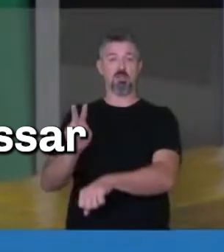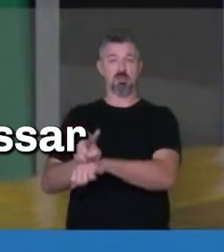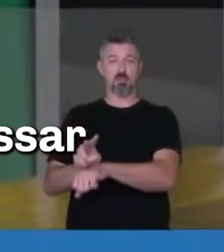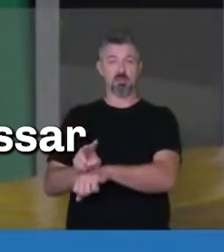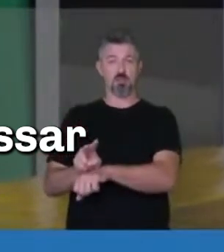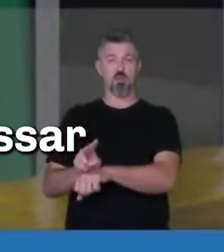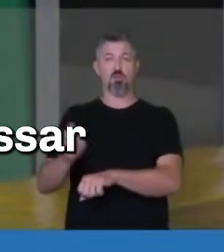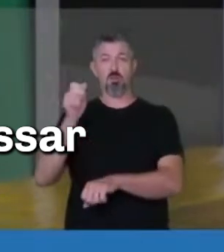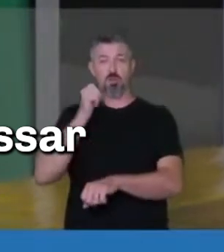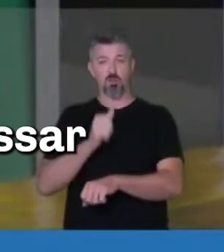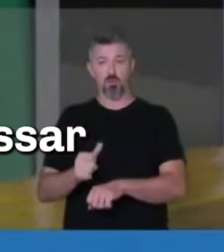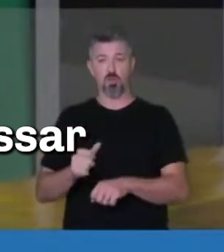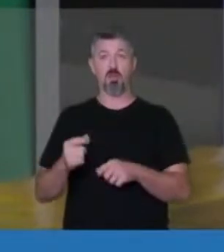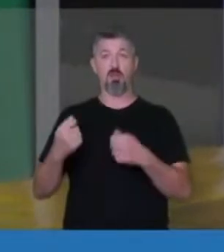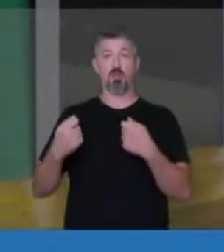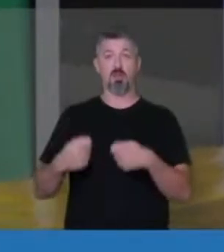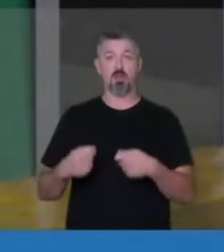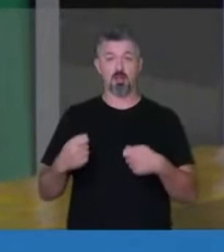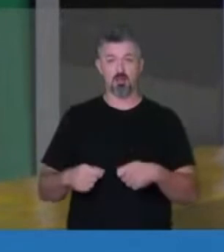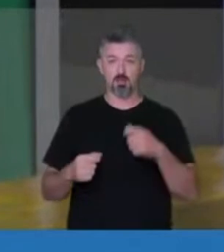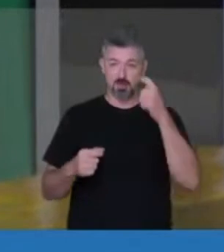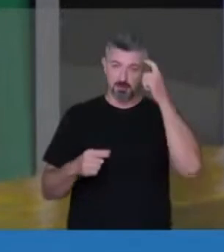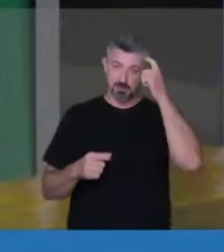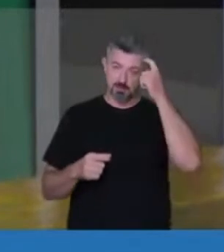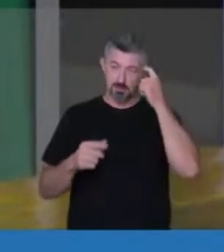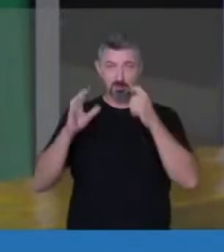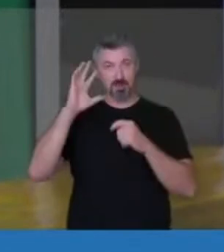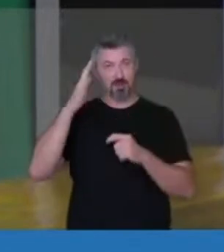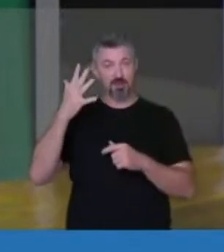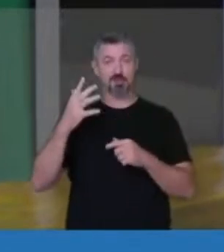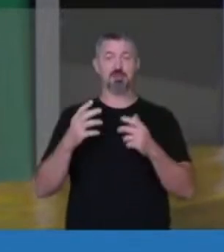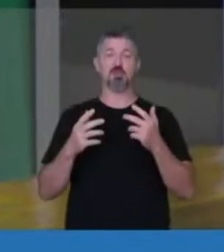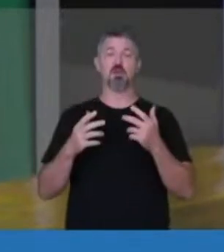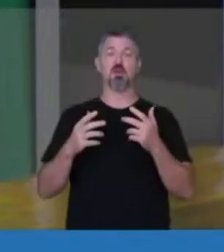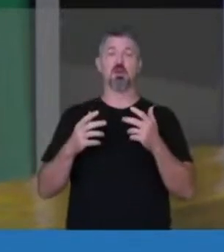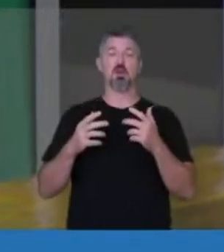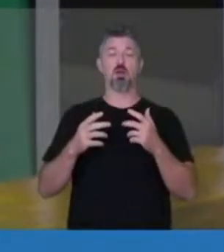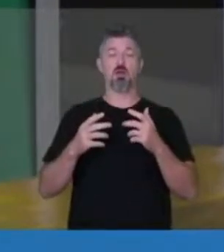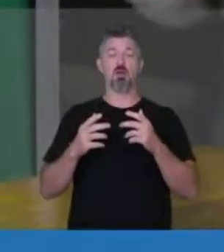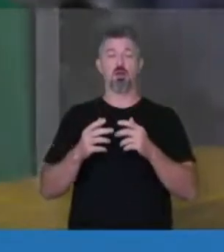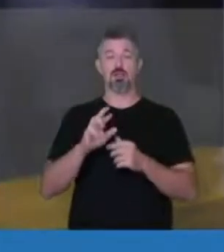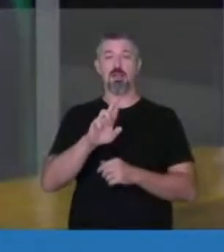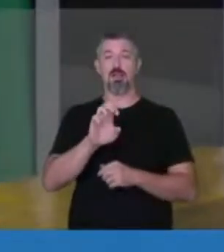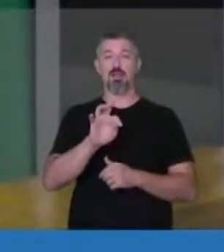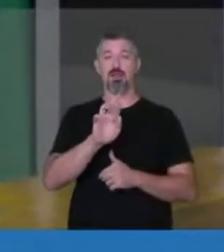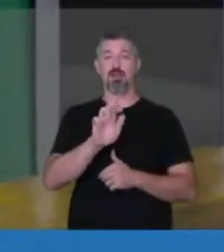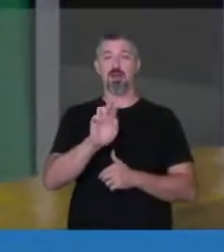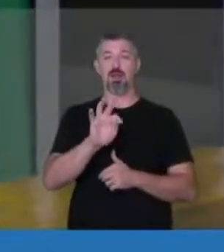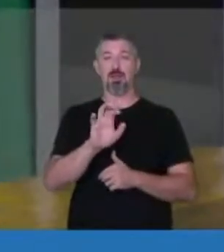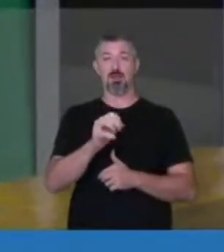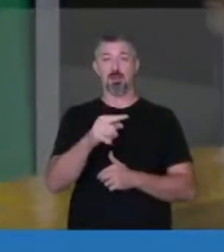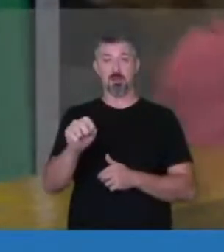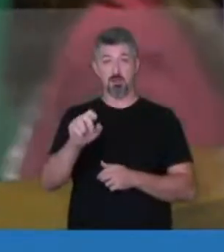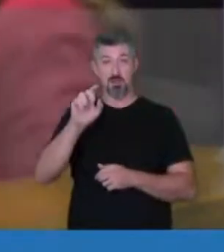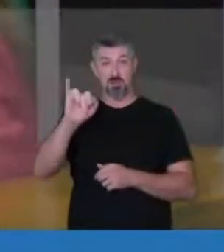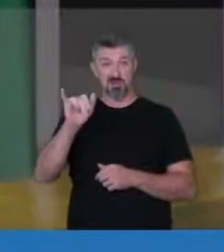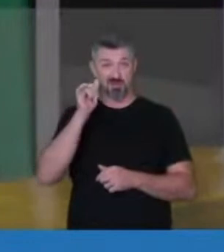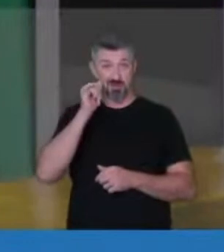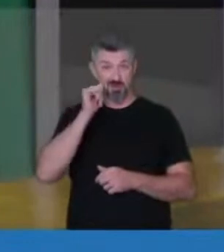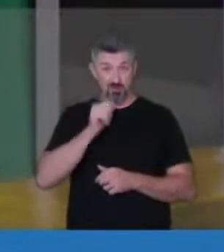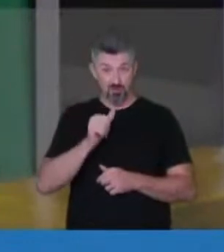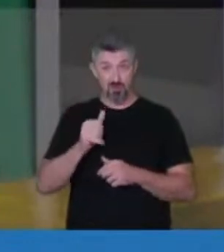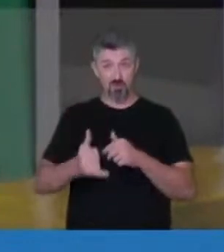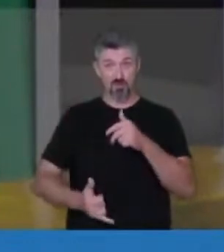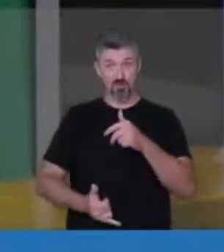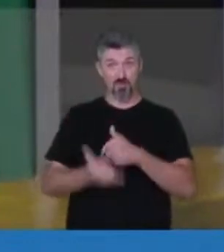deveria passar para o juízo de retratação. Então, quando a mulher é vítima de